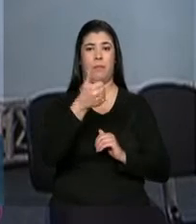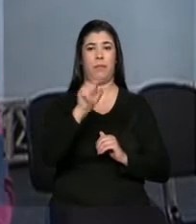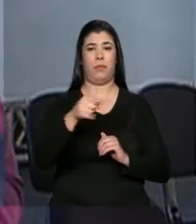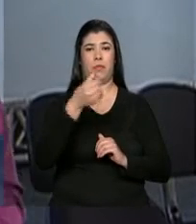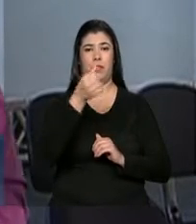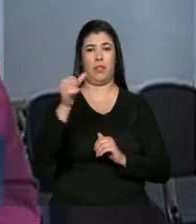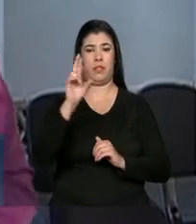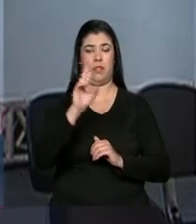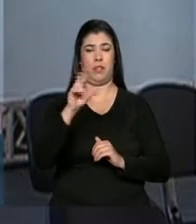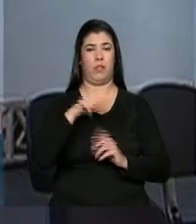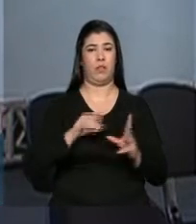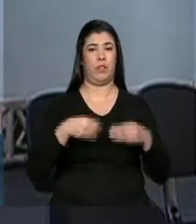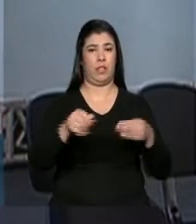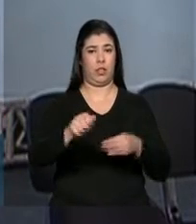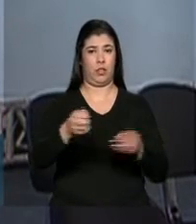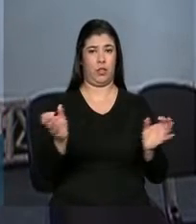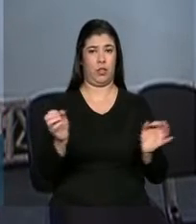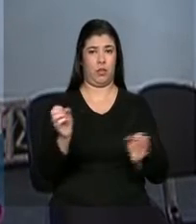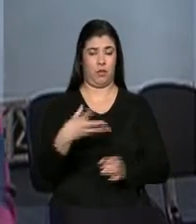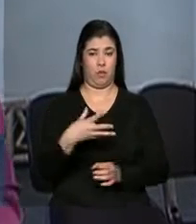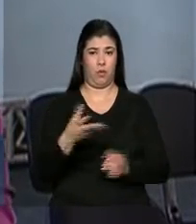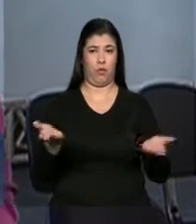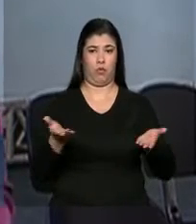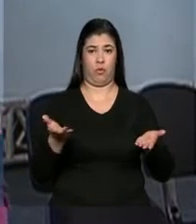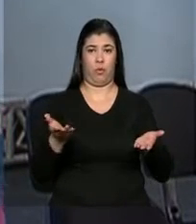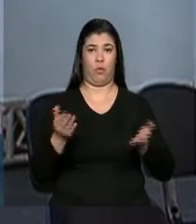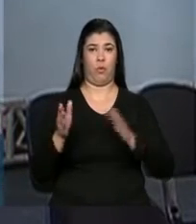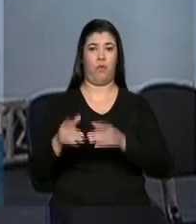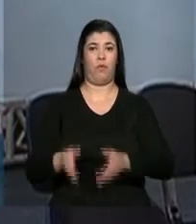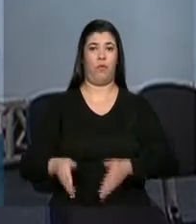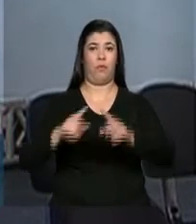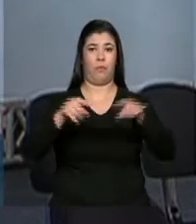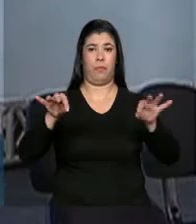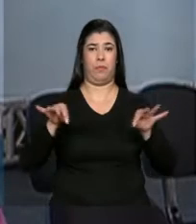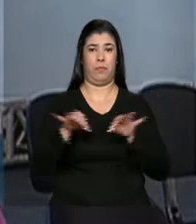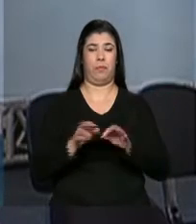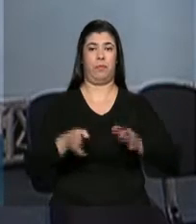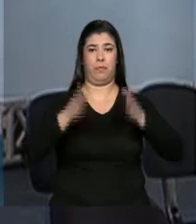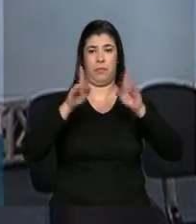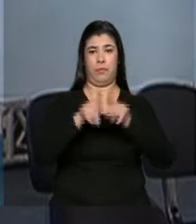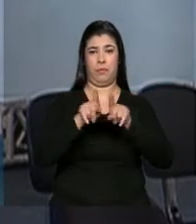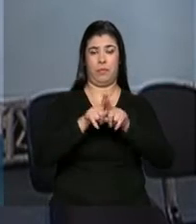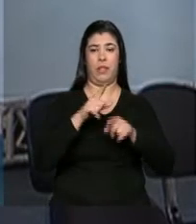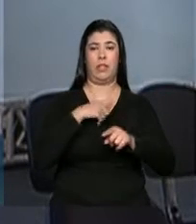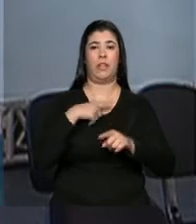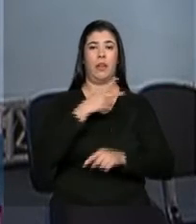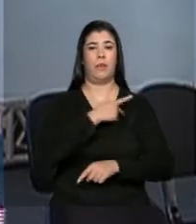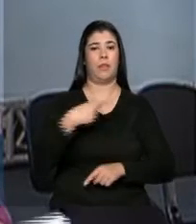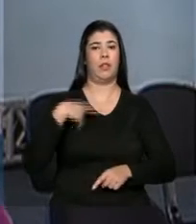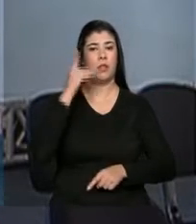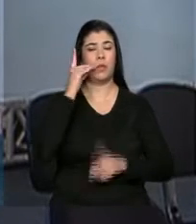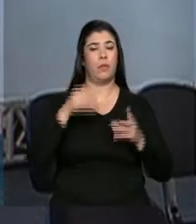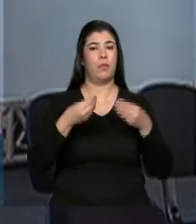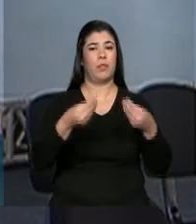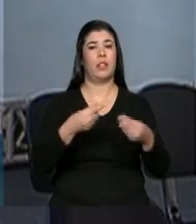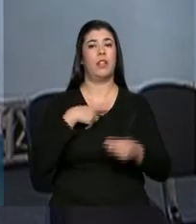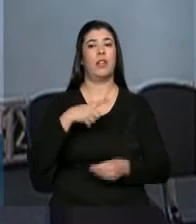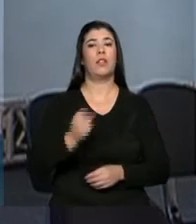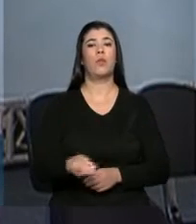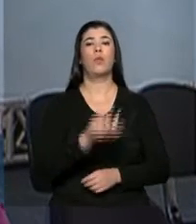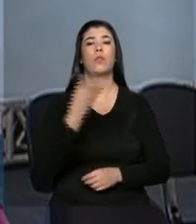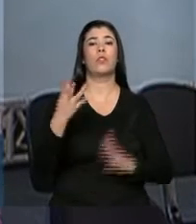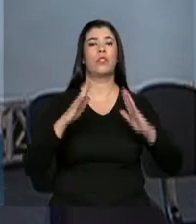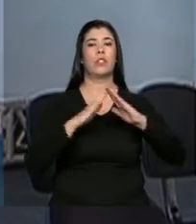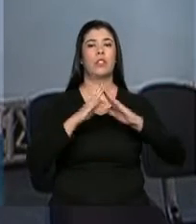chaves dos dois novos conjuntos habitacionais de hoje, que vai contar com a presença da presidenta Dilma Rousseff, esse número de unidades